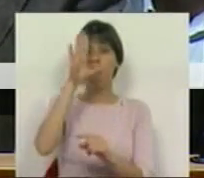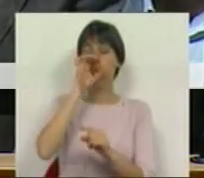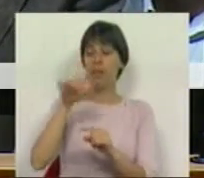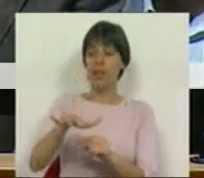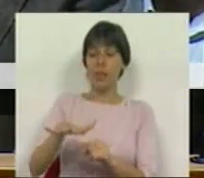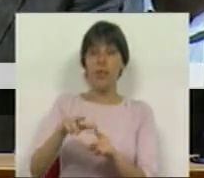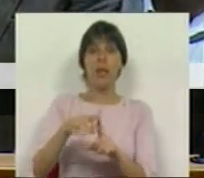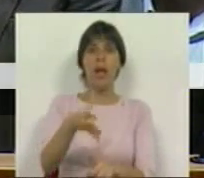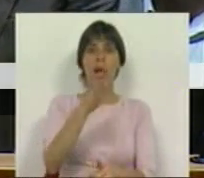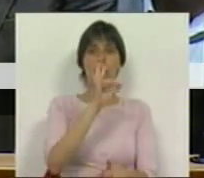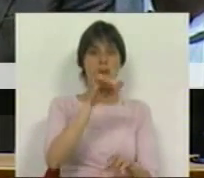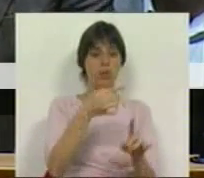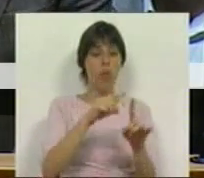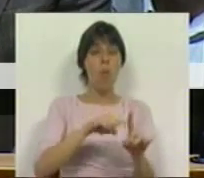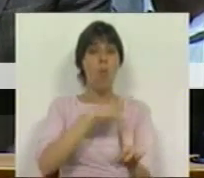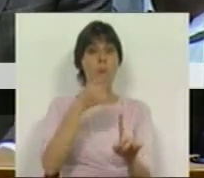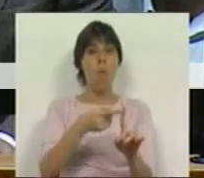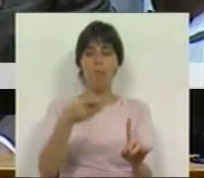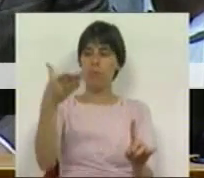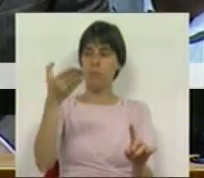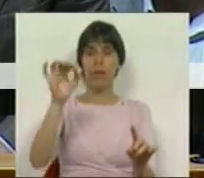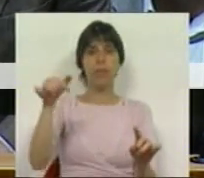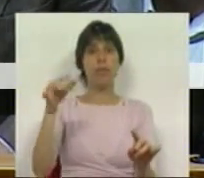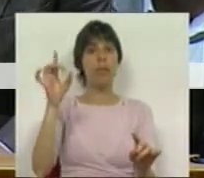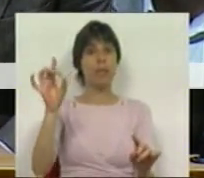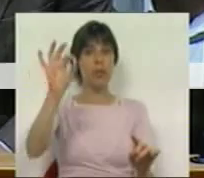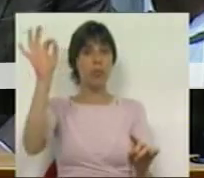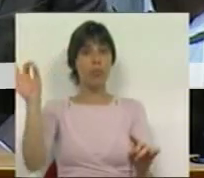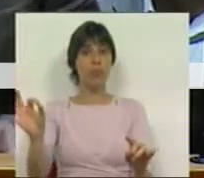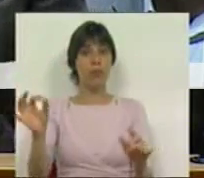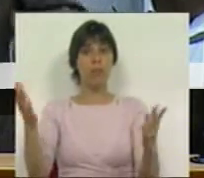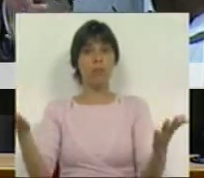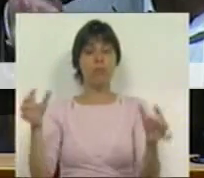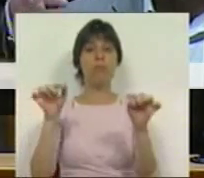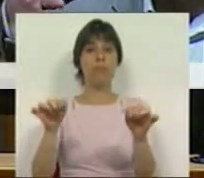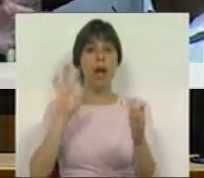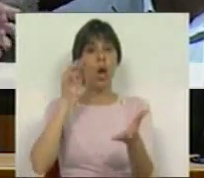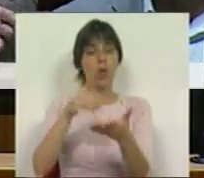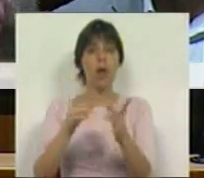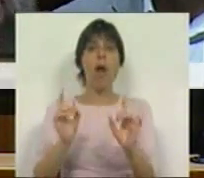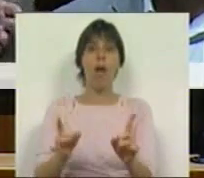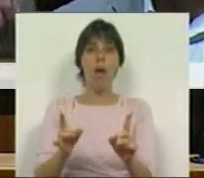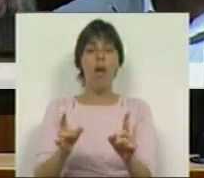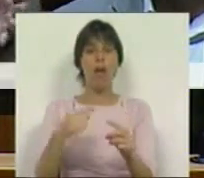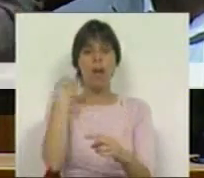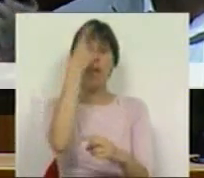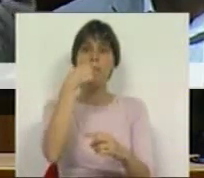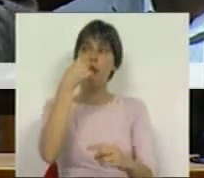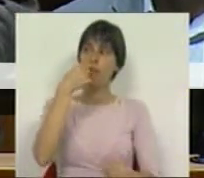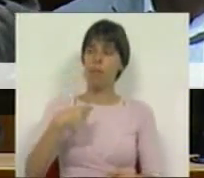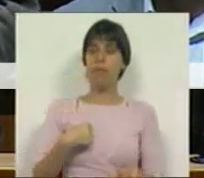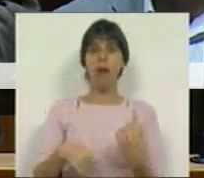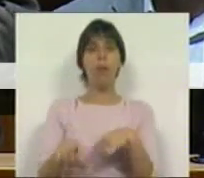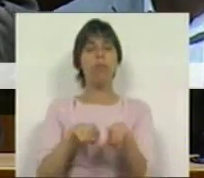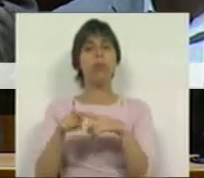Nação, 14,9% é, um ano depois, 17,6%. Estes são os resultados, a imagem do fracasso